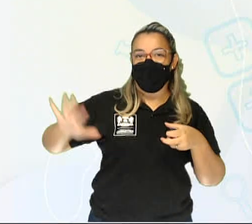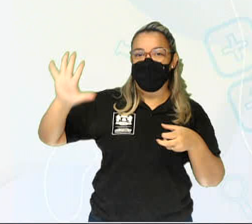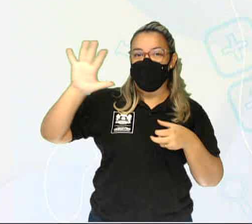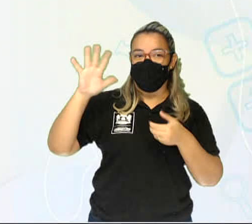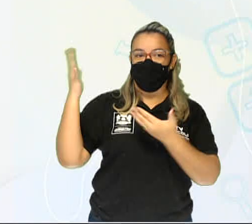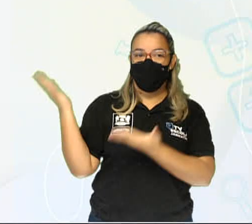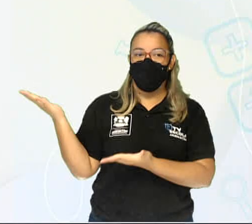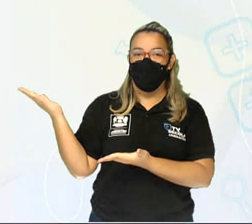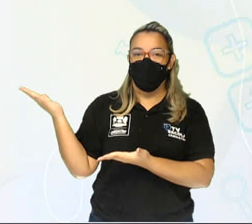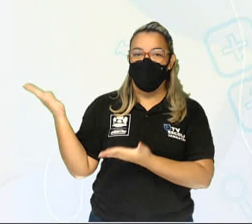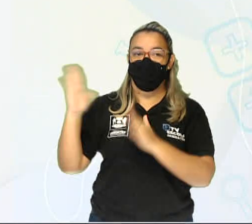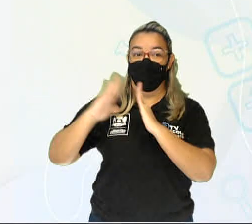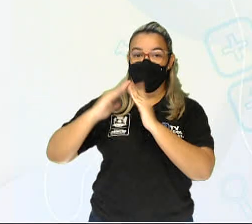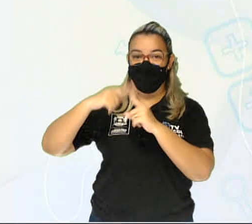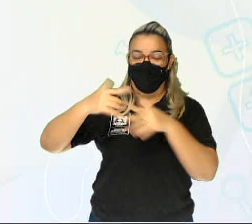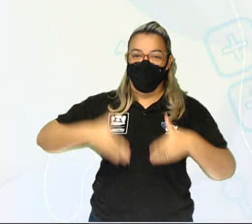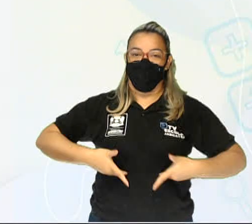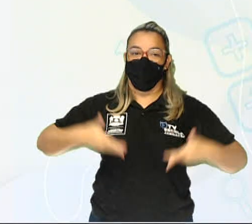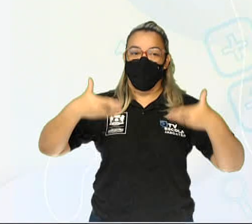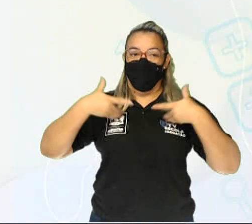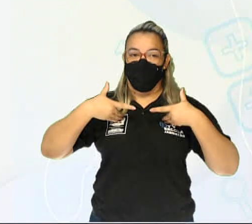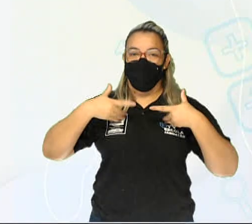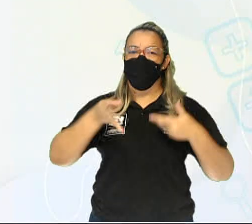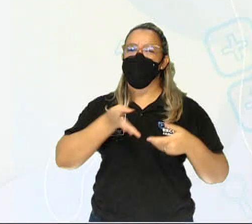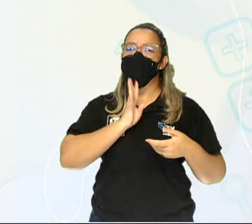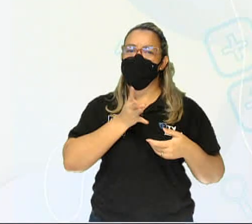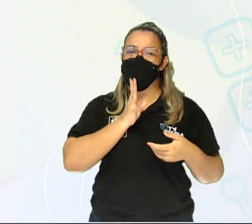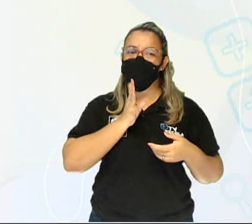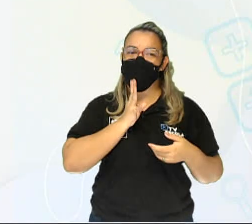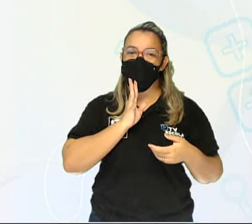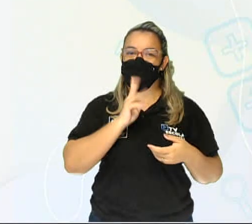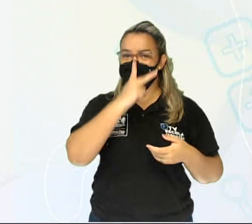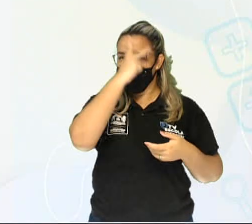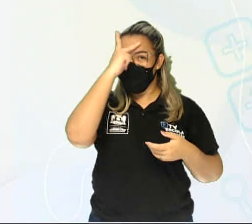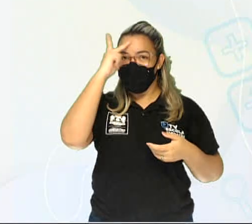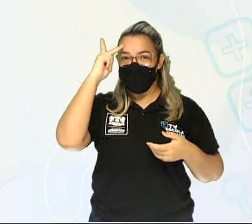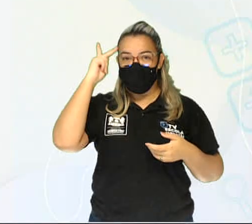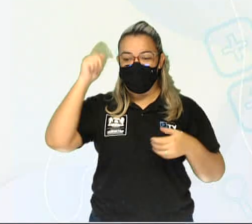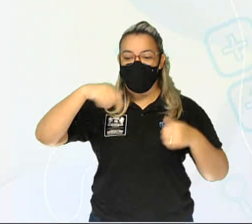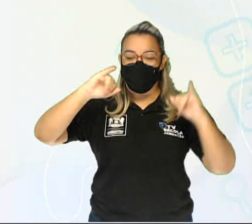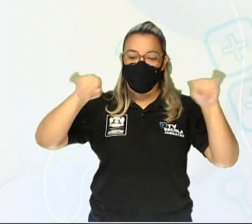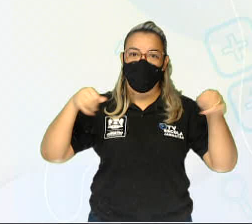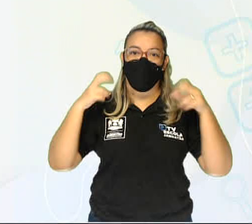Igreja de Nossa Senhora dos Prazeres, bem conhecida pela população jaboatonense.